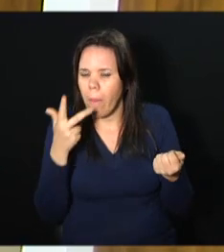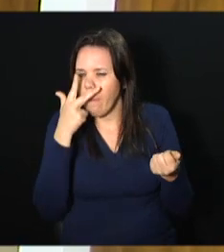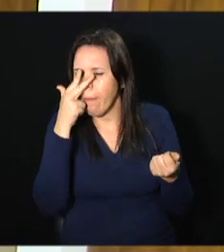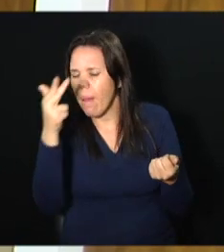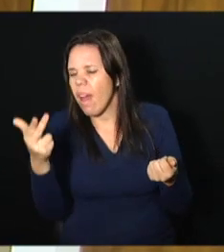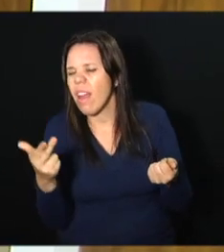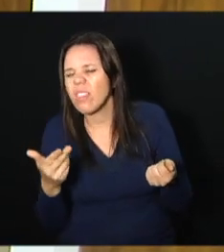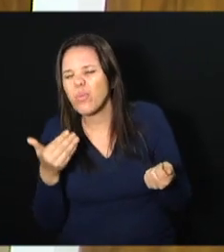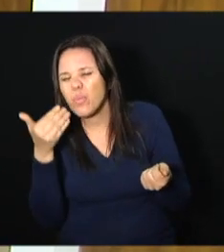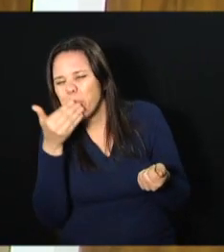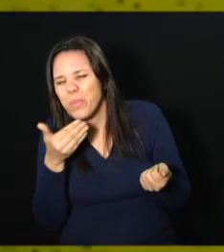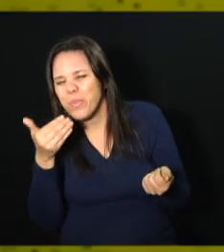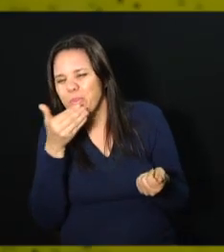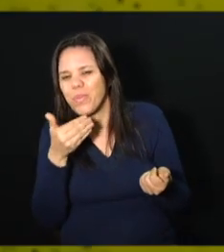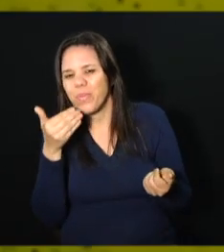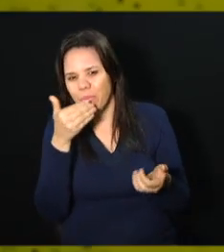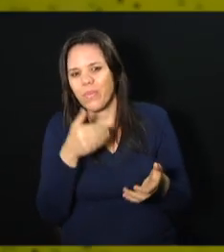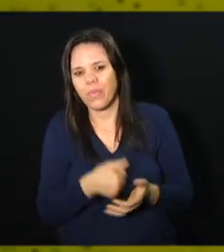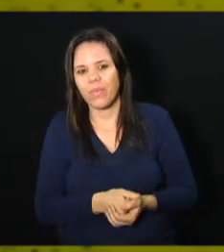doces.